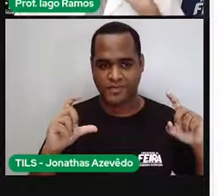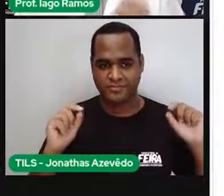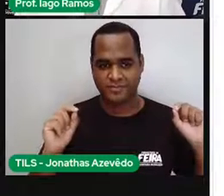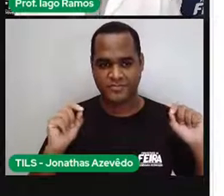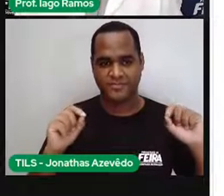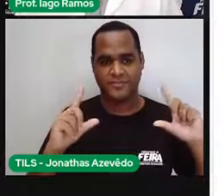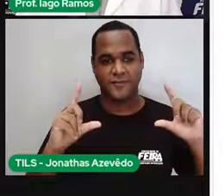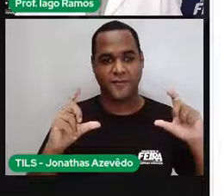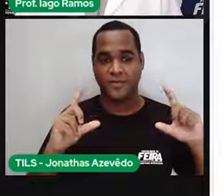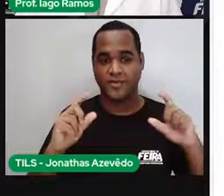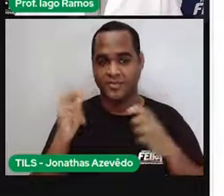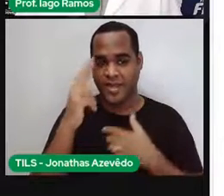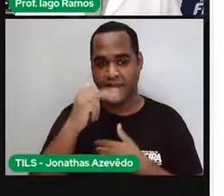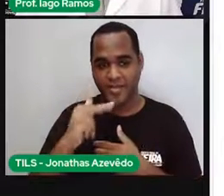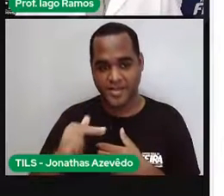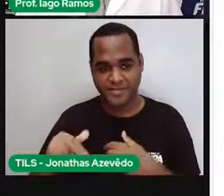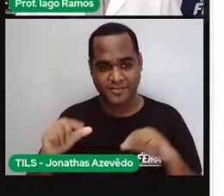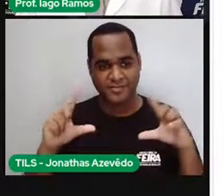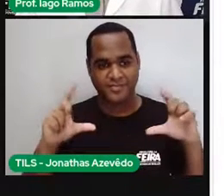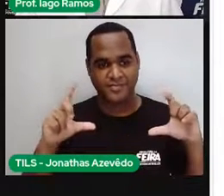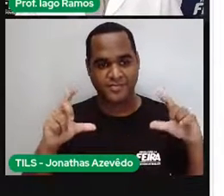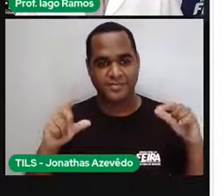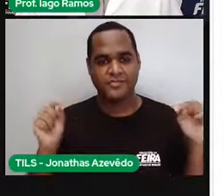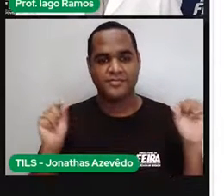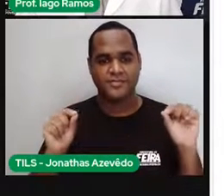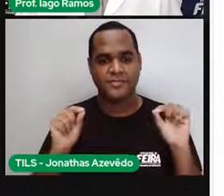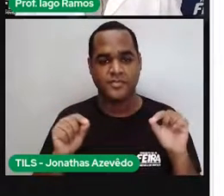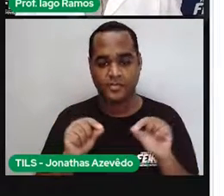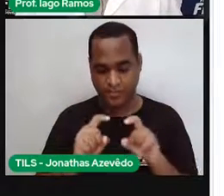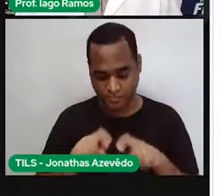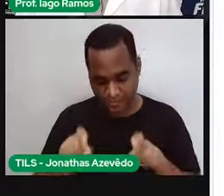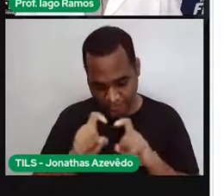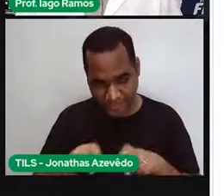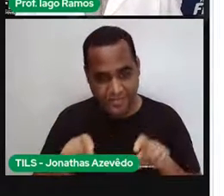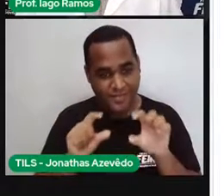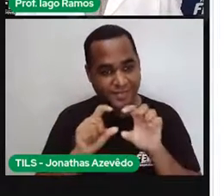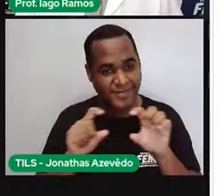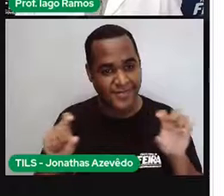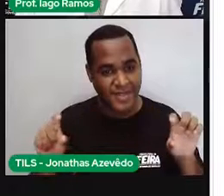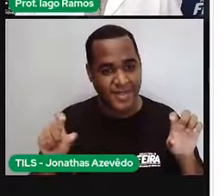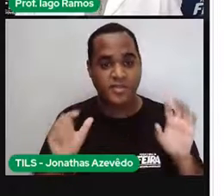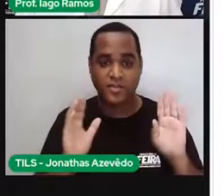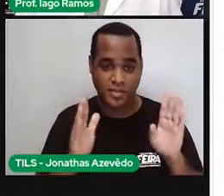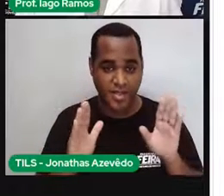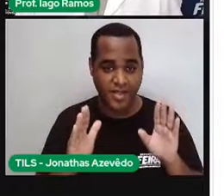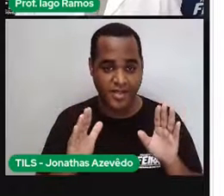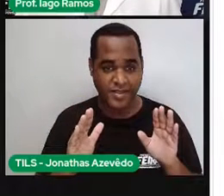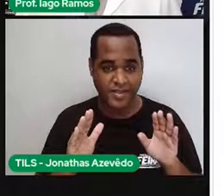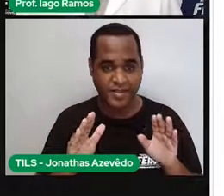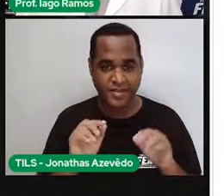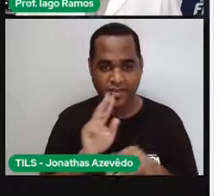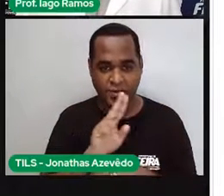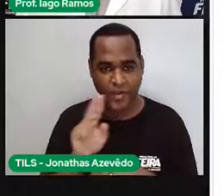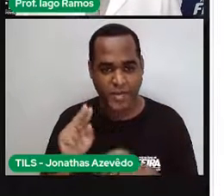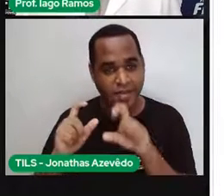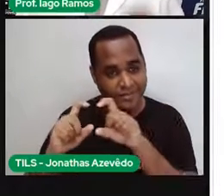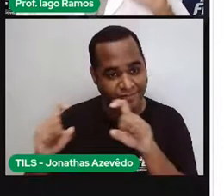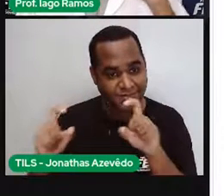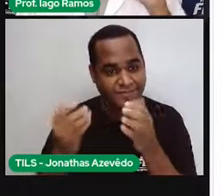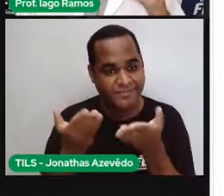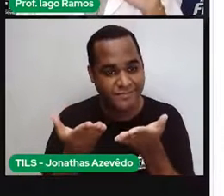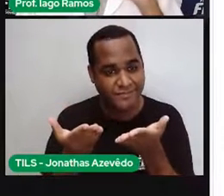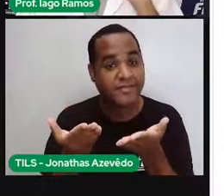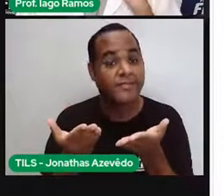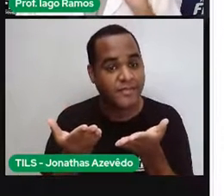imagem, na verdade, né? Dessa placa foi tirada desse sitezinho aqui, tá? Do geografos.com.br